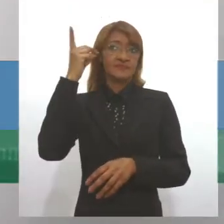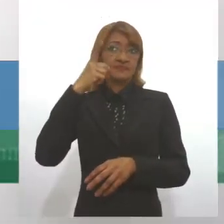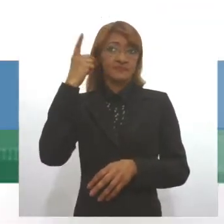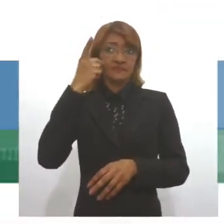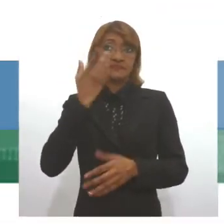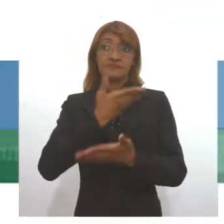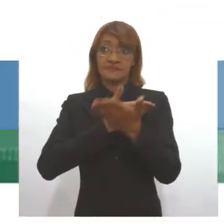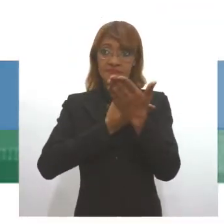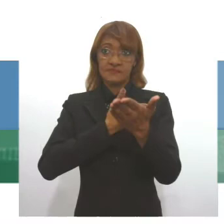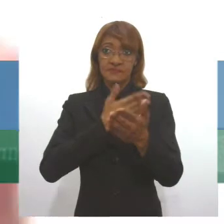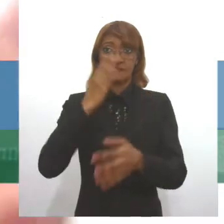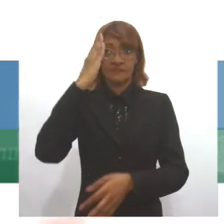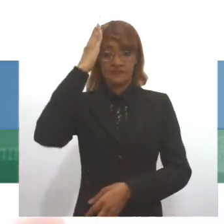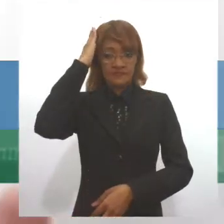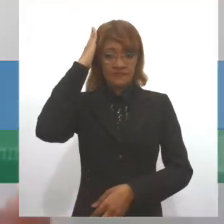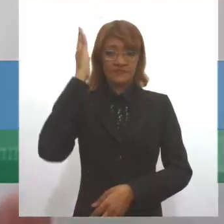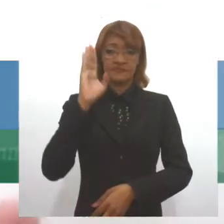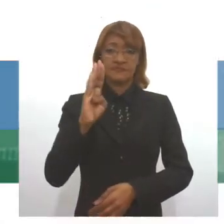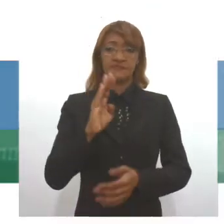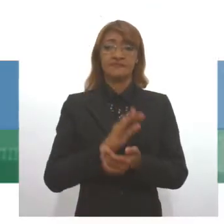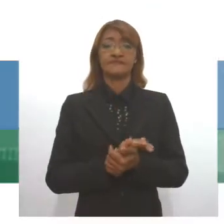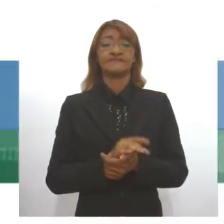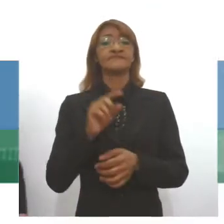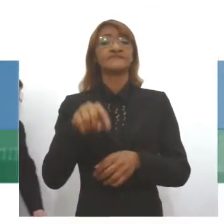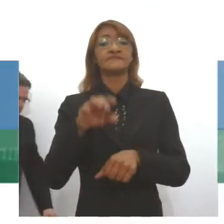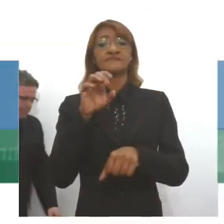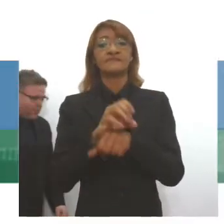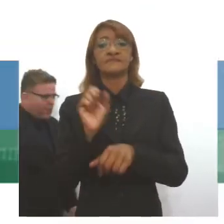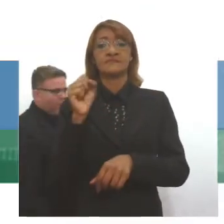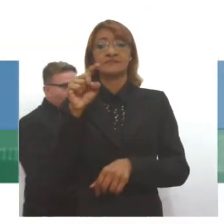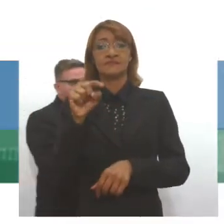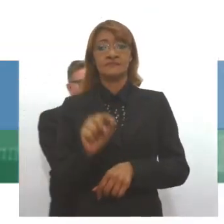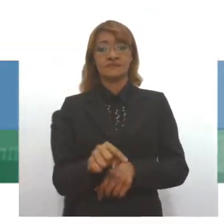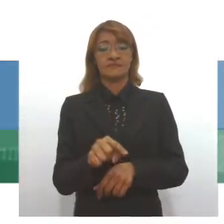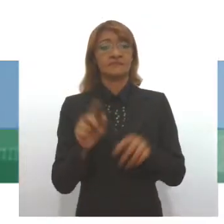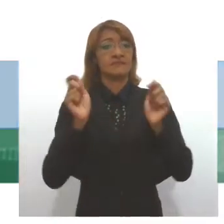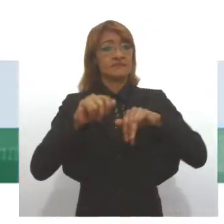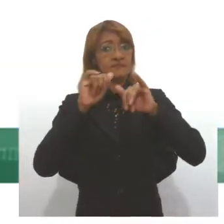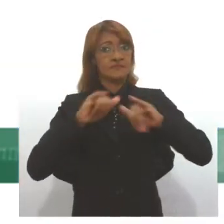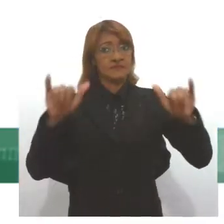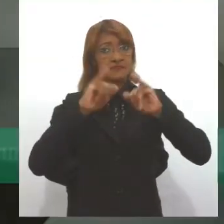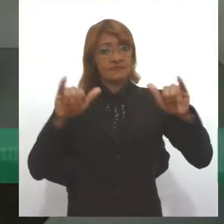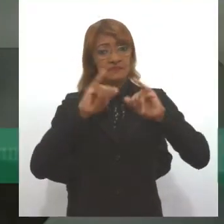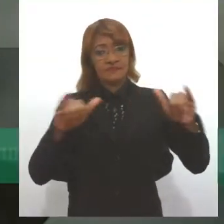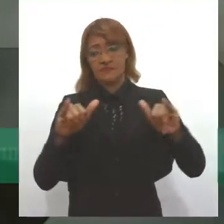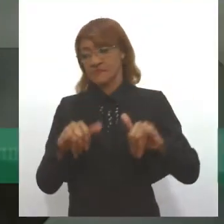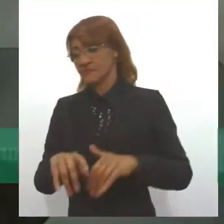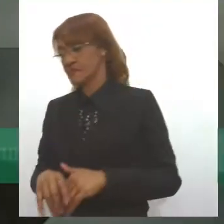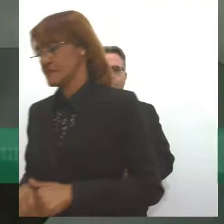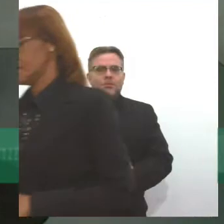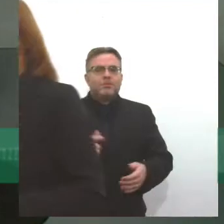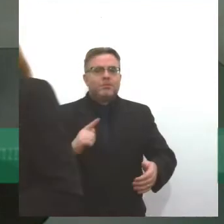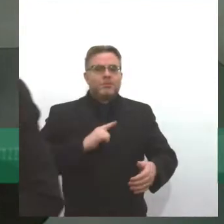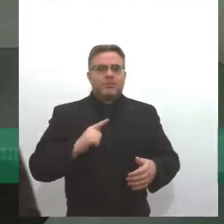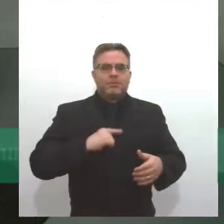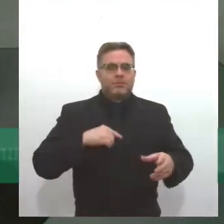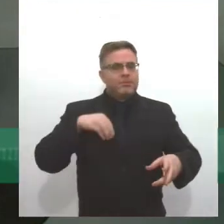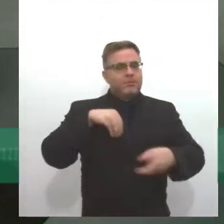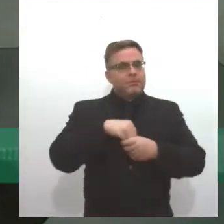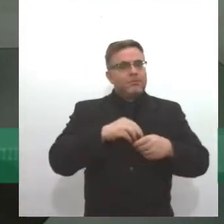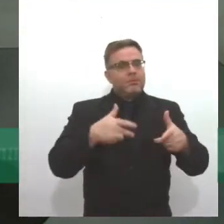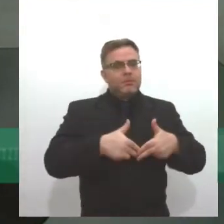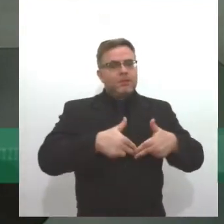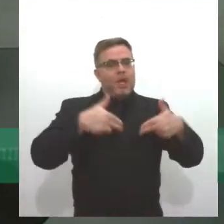amigo, deputado de Irã, para que o Estado de Sergipe, nos bancos de informações, tenha o campo da etnia. Todos os